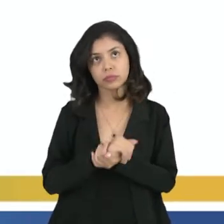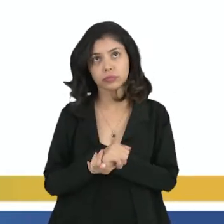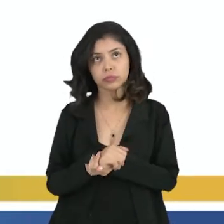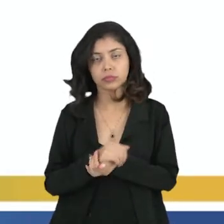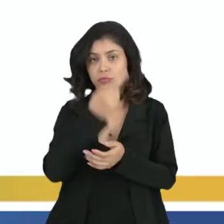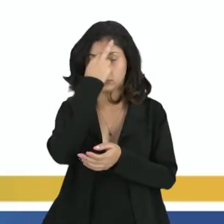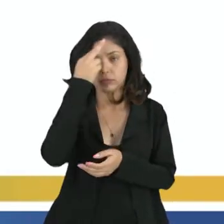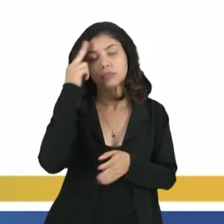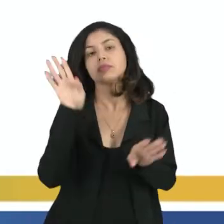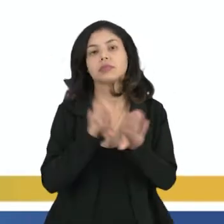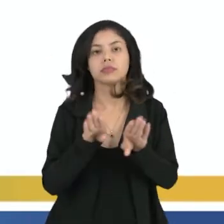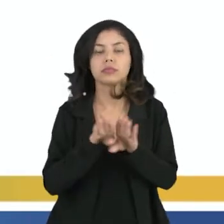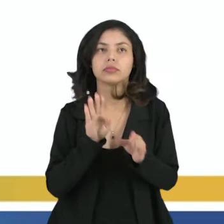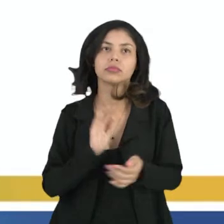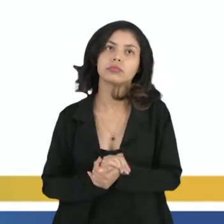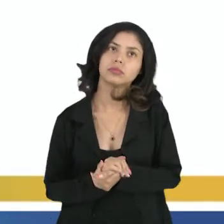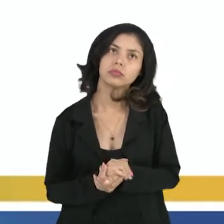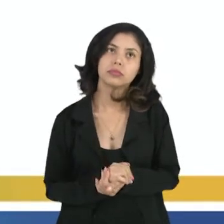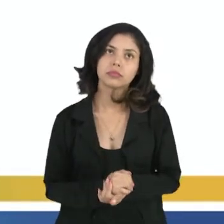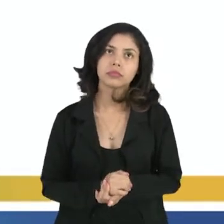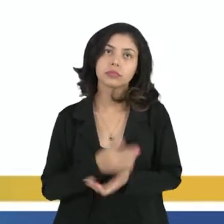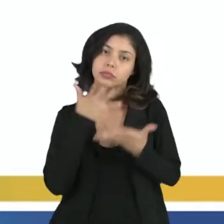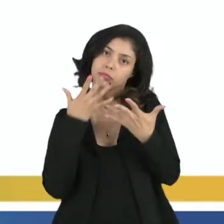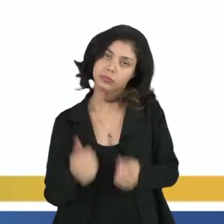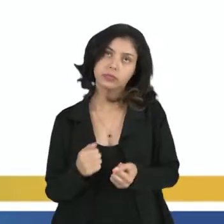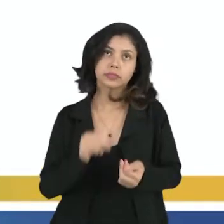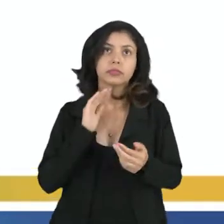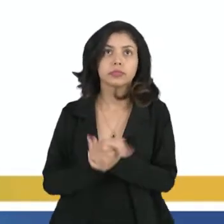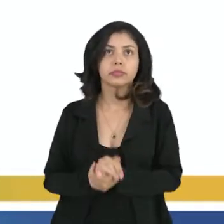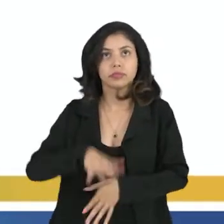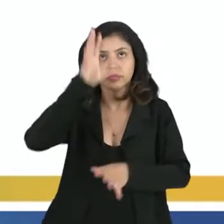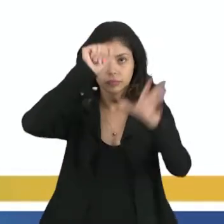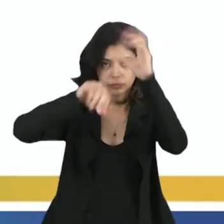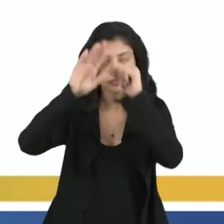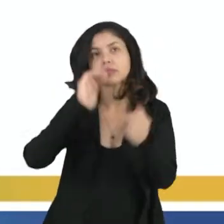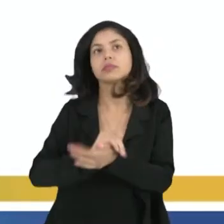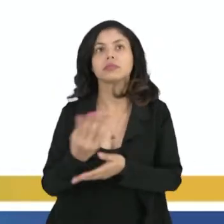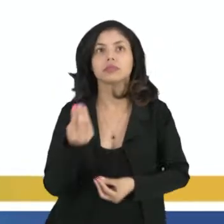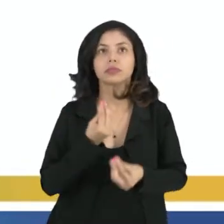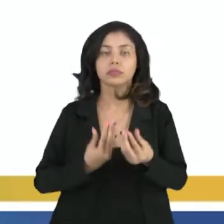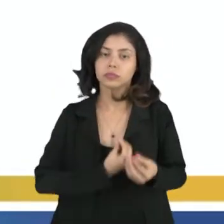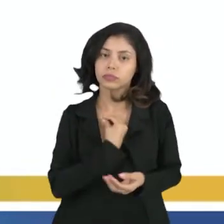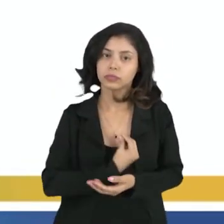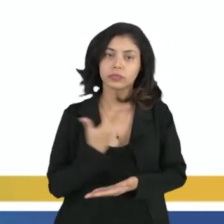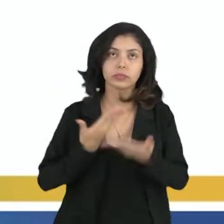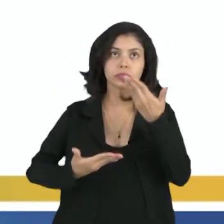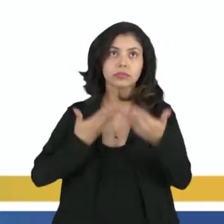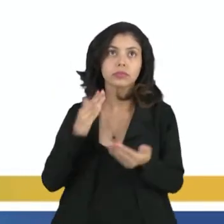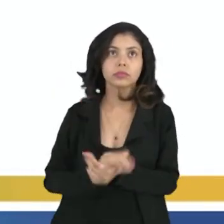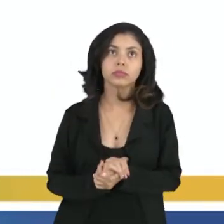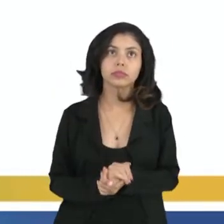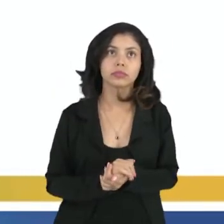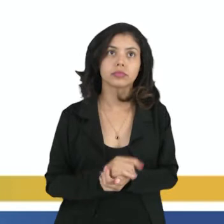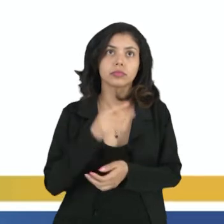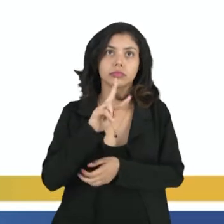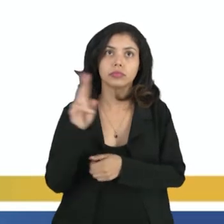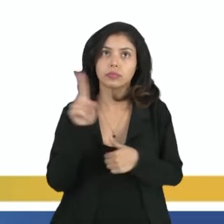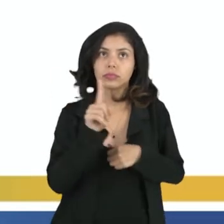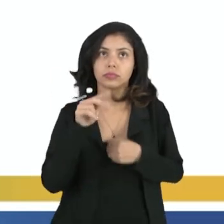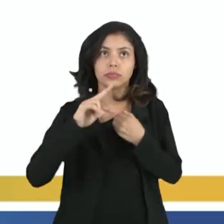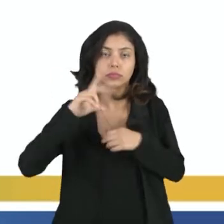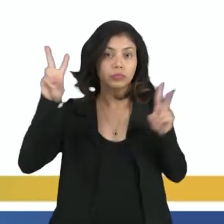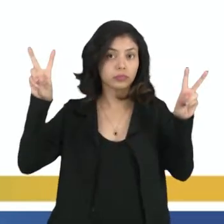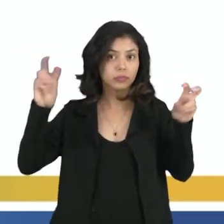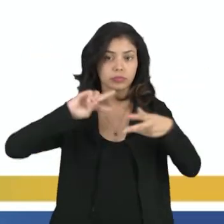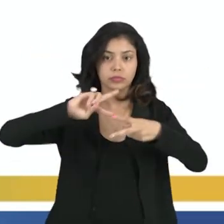e histórico também. Adquirida pela aprendizagem em convívio social e não herdada em